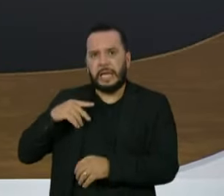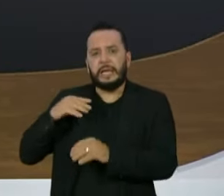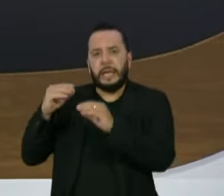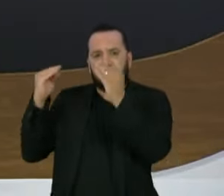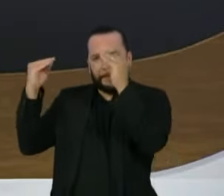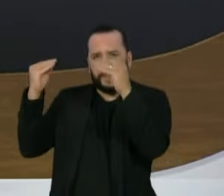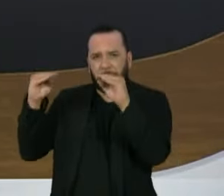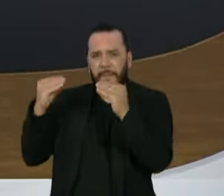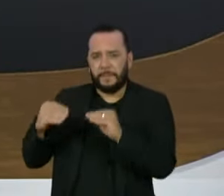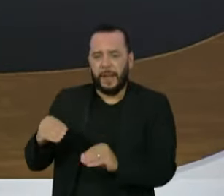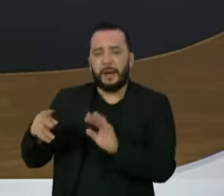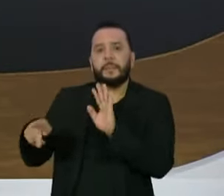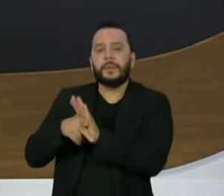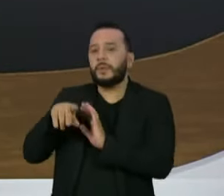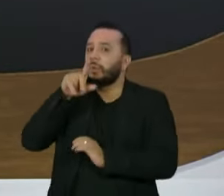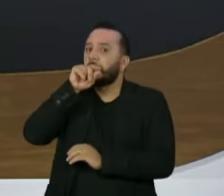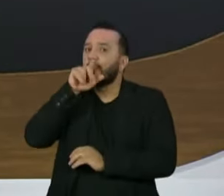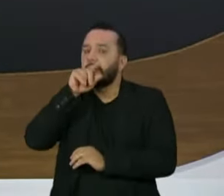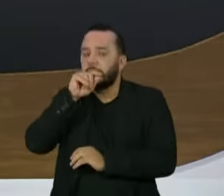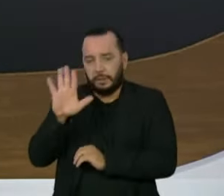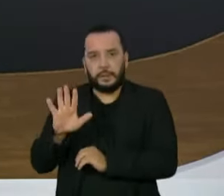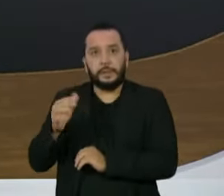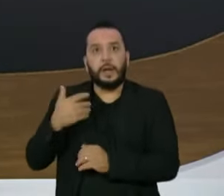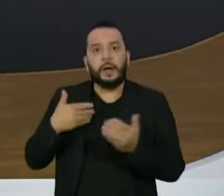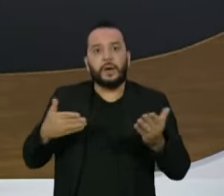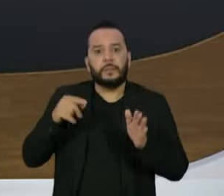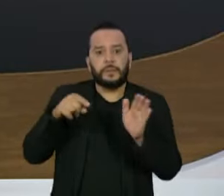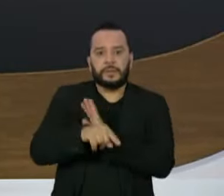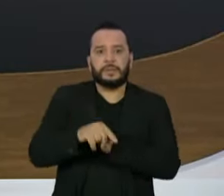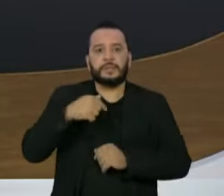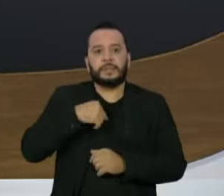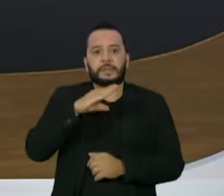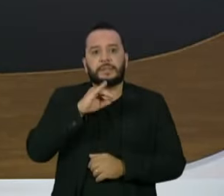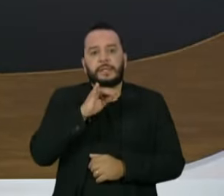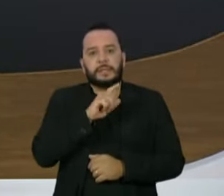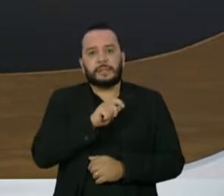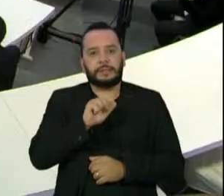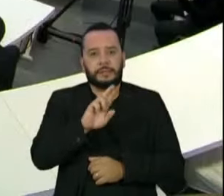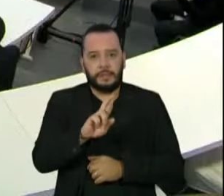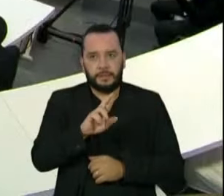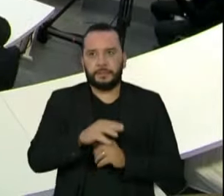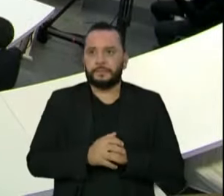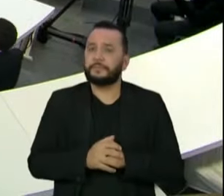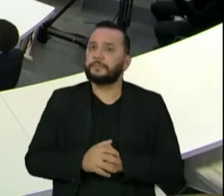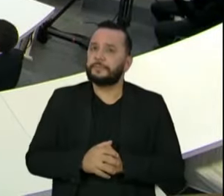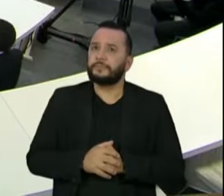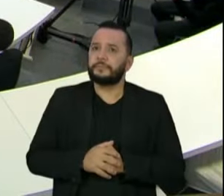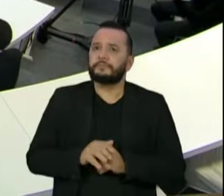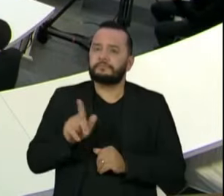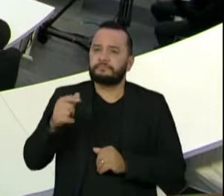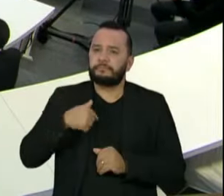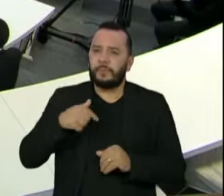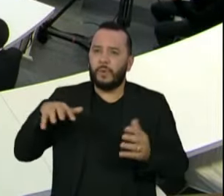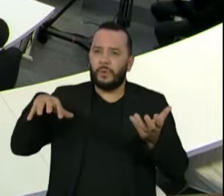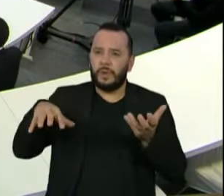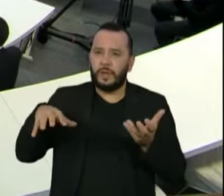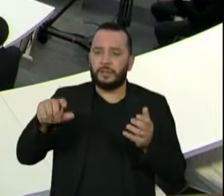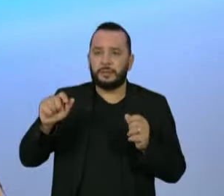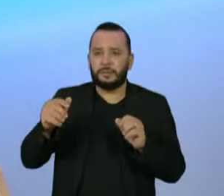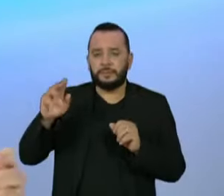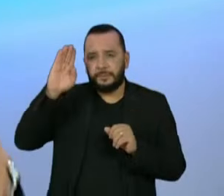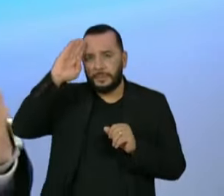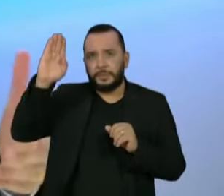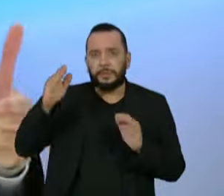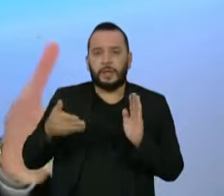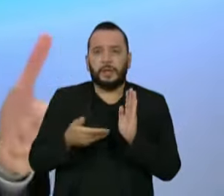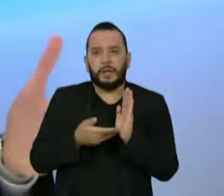pergunta agora é do César Feitosa. César, por favor. Senador Contarato, o Congresso, mais especialmente a Câmara, tem